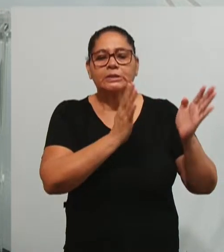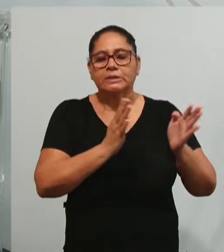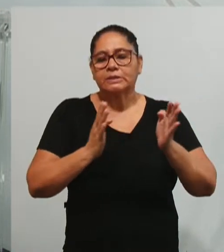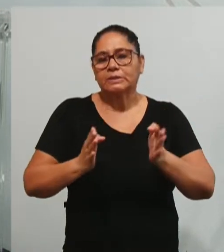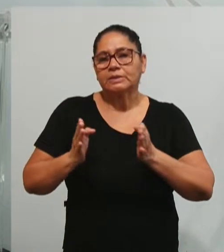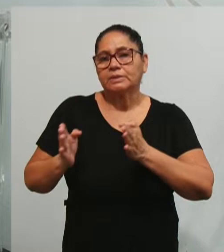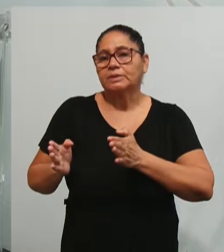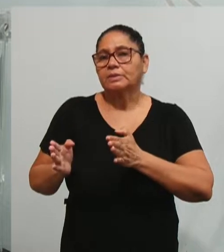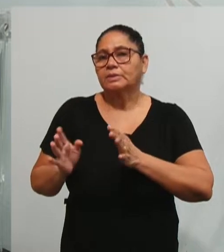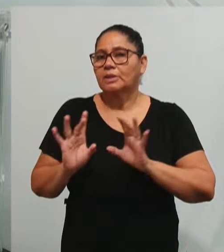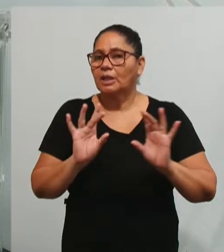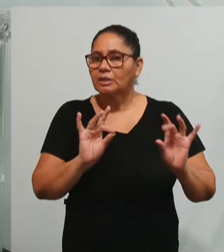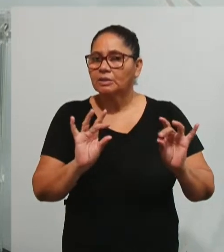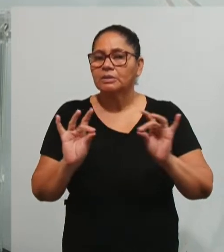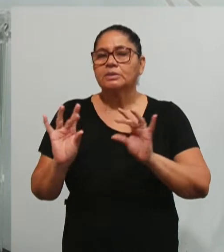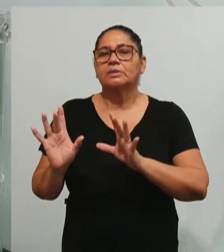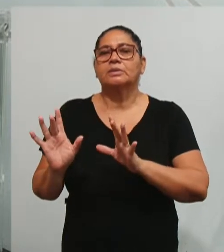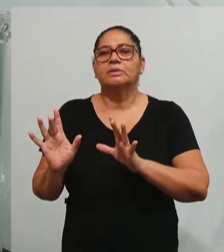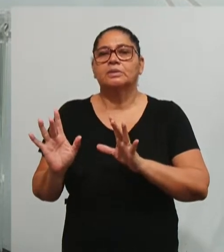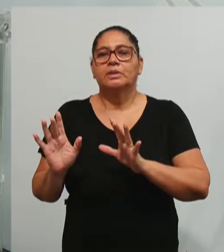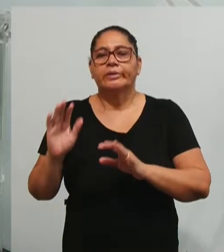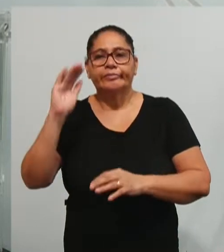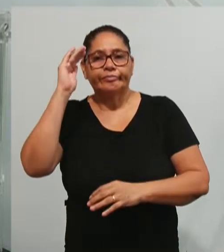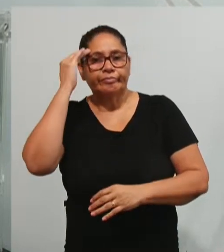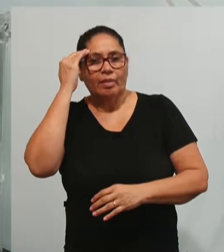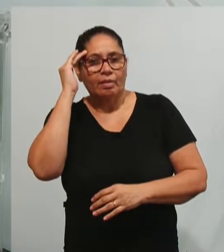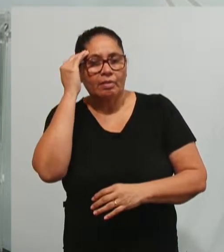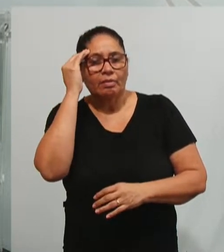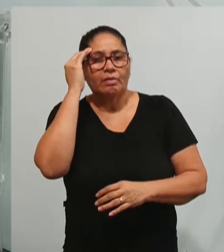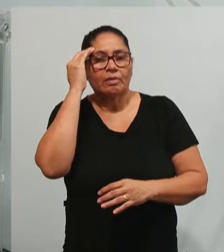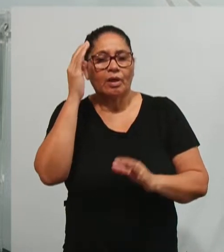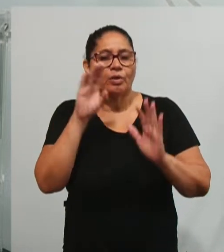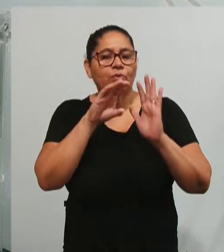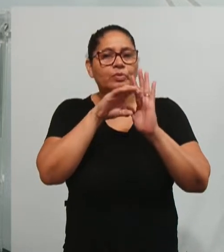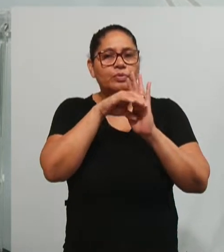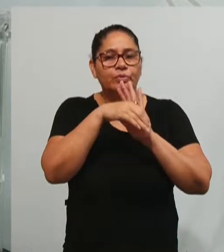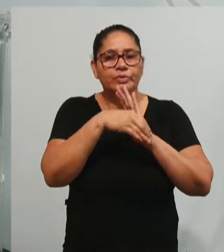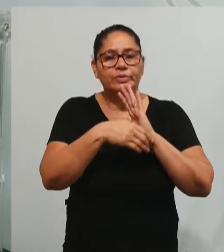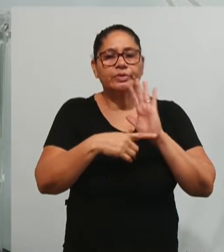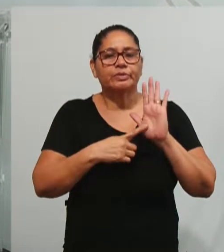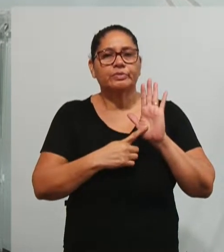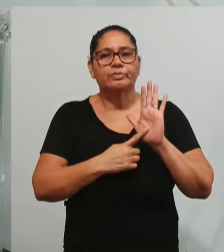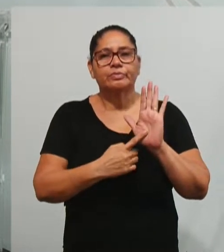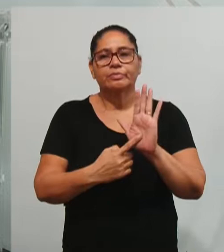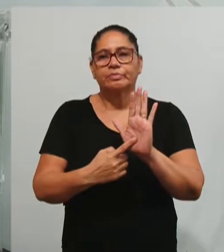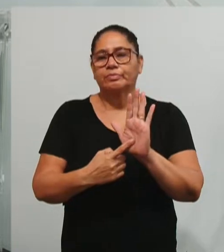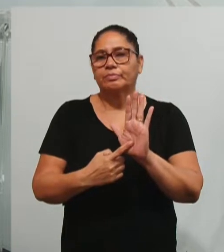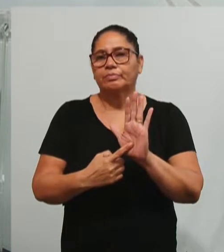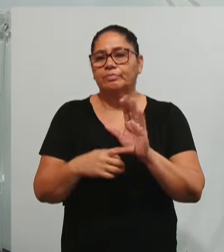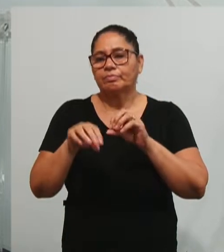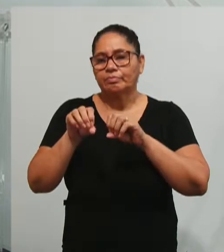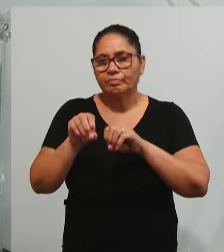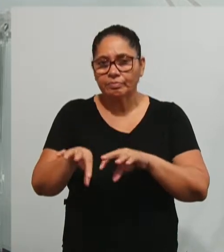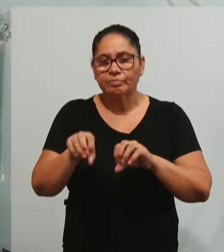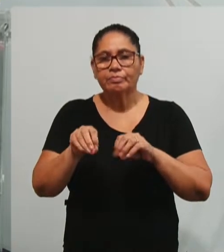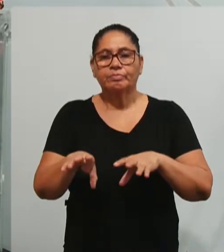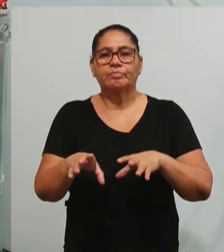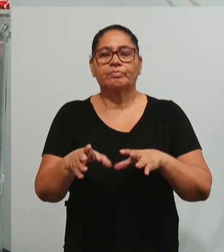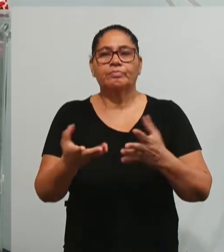etapa. E assim a gente vai compreendendo esse conceito e trazendo para a educação,